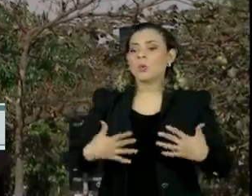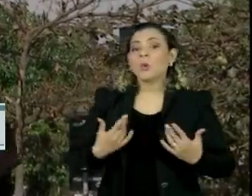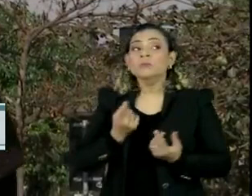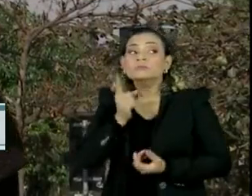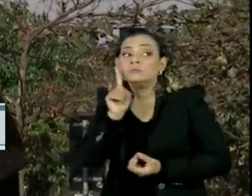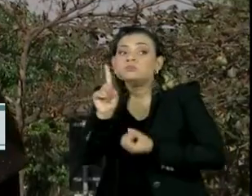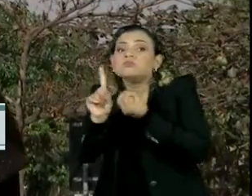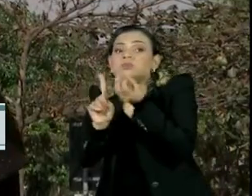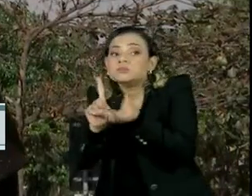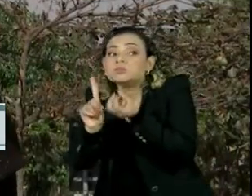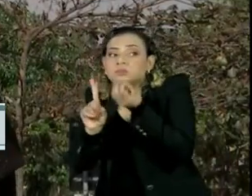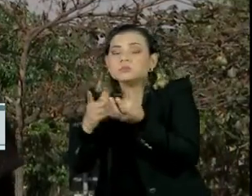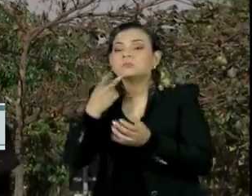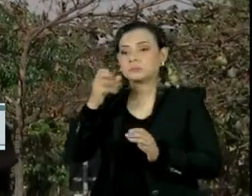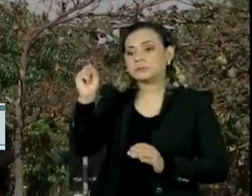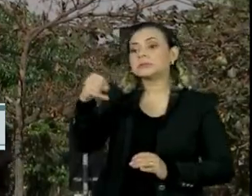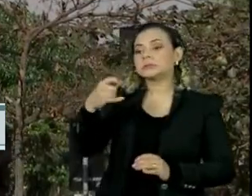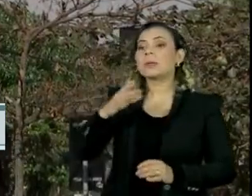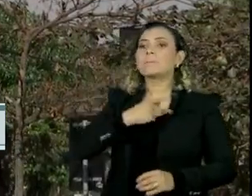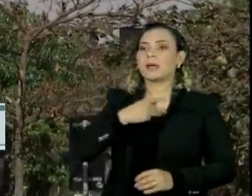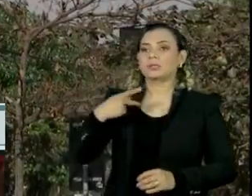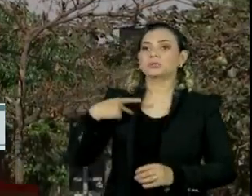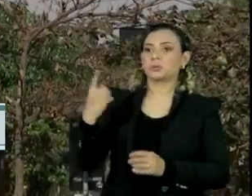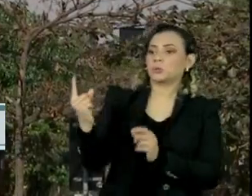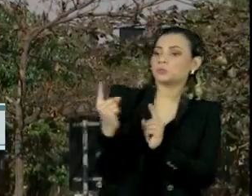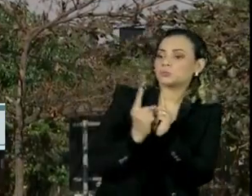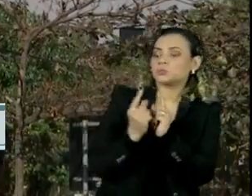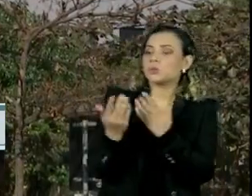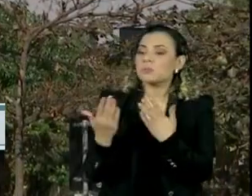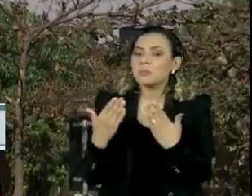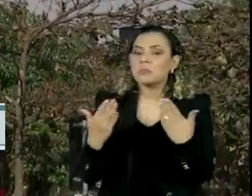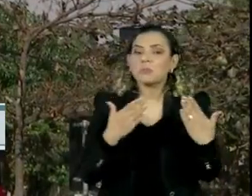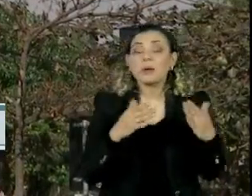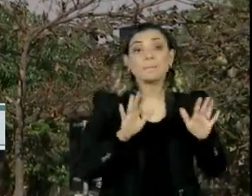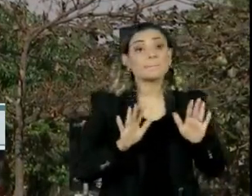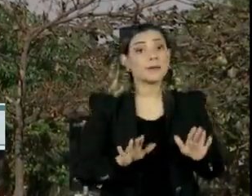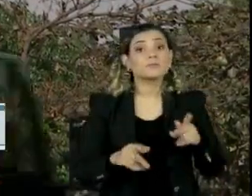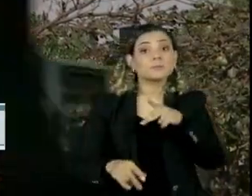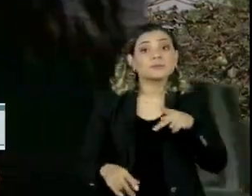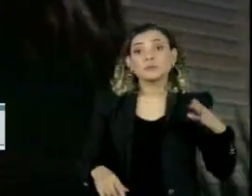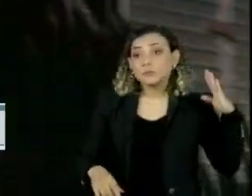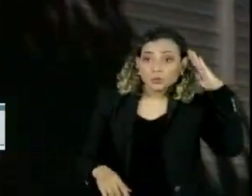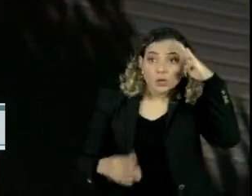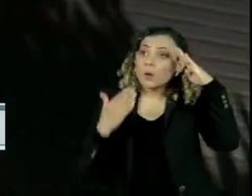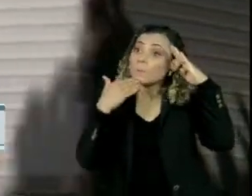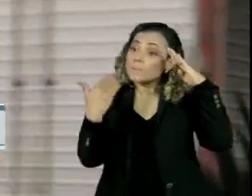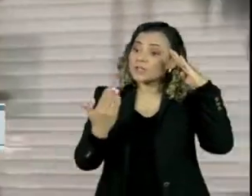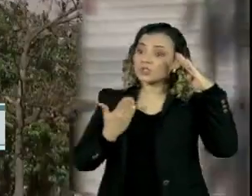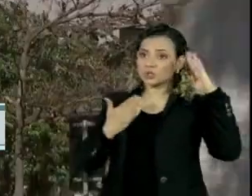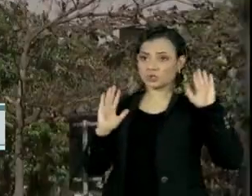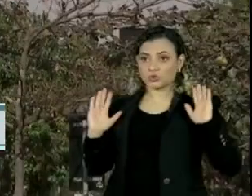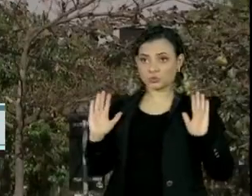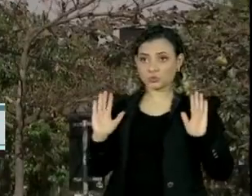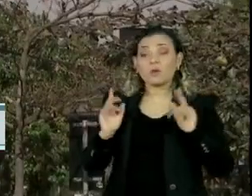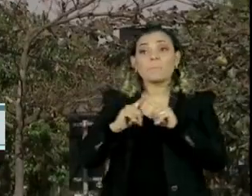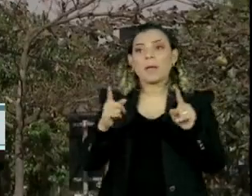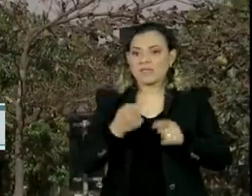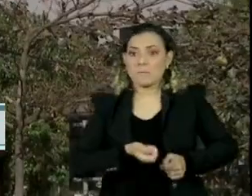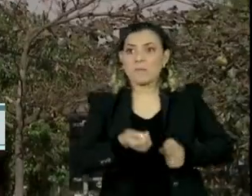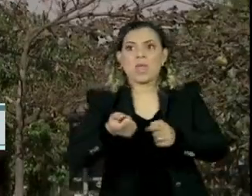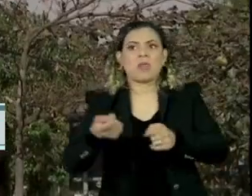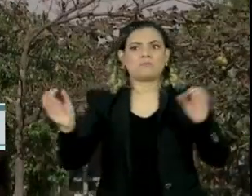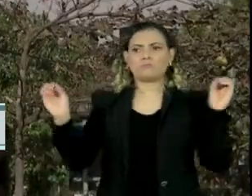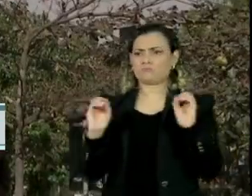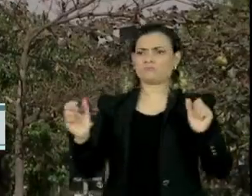Ribeiro chegou a admitir que recebia pastores em seu gabinete a pedido do presidente, embora tenha negado qualquer tipo de favorecimento.